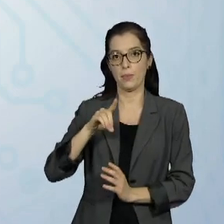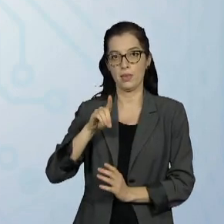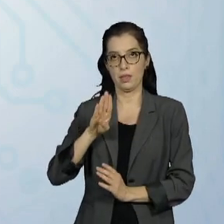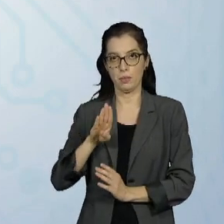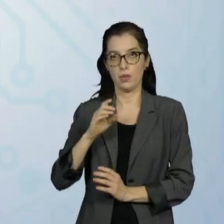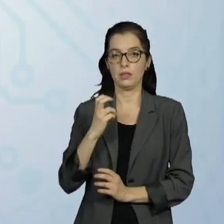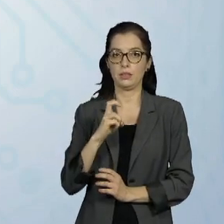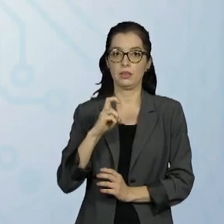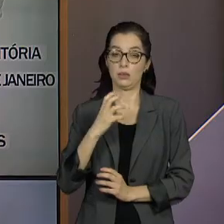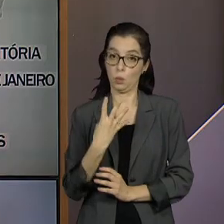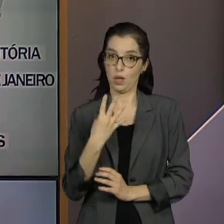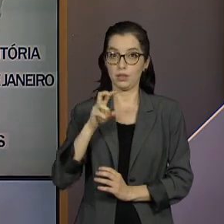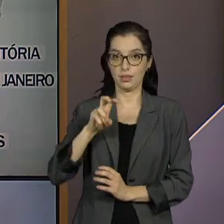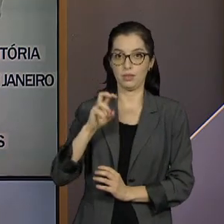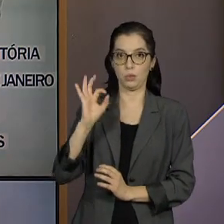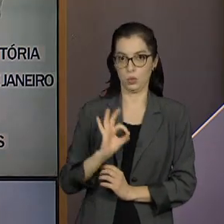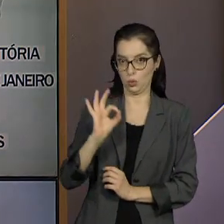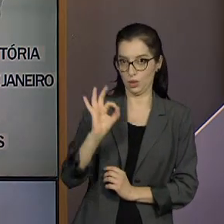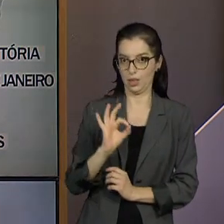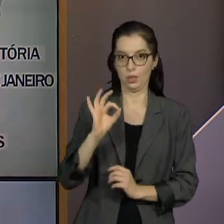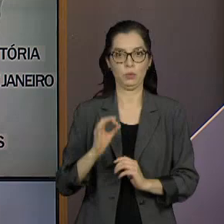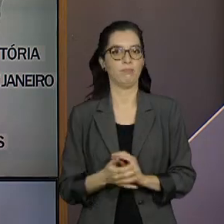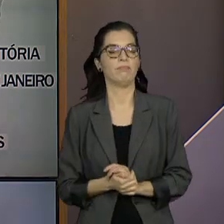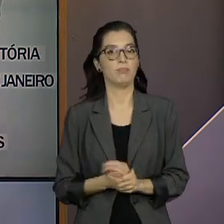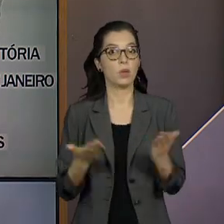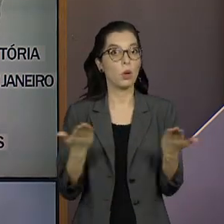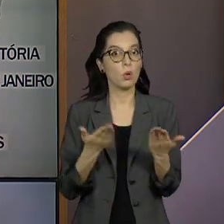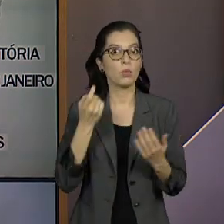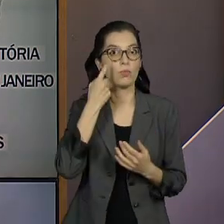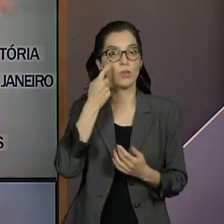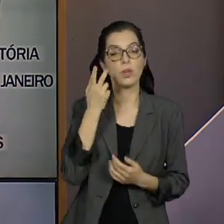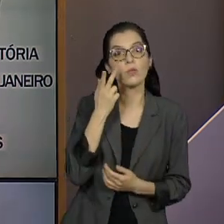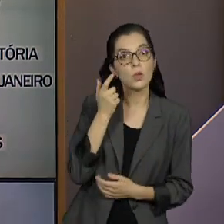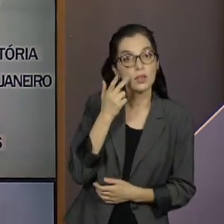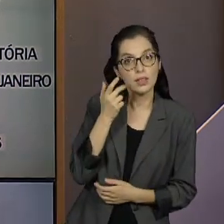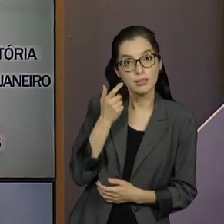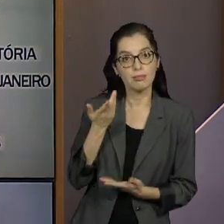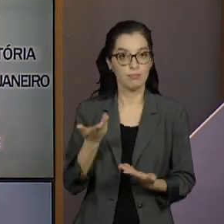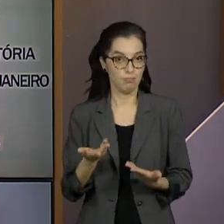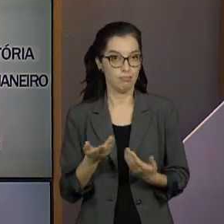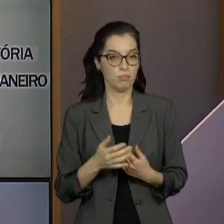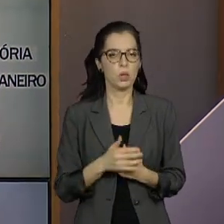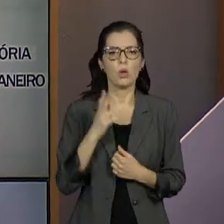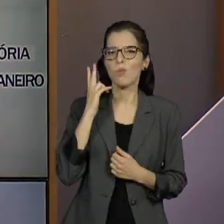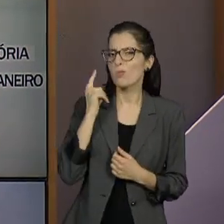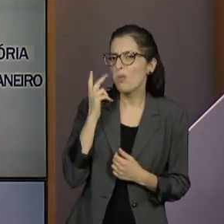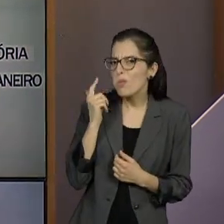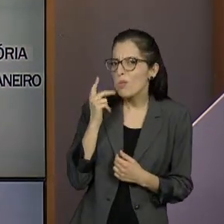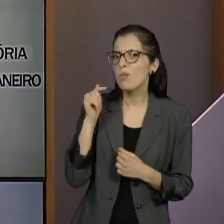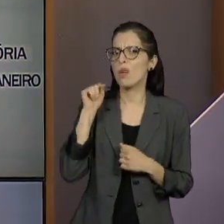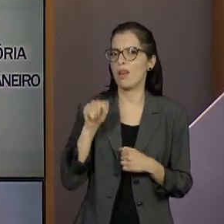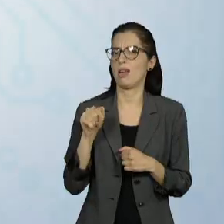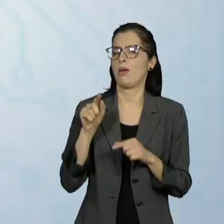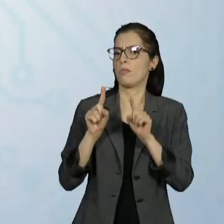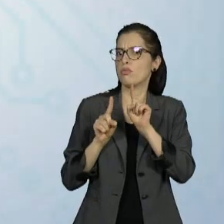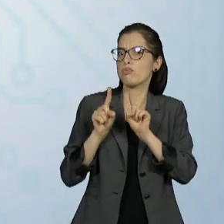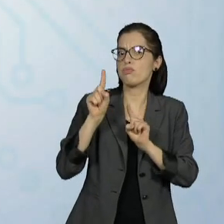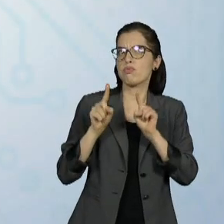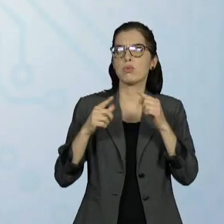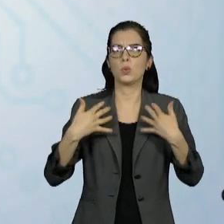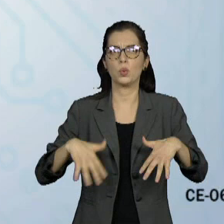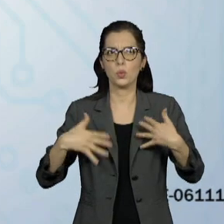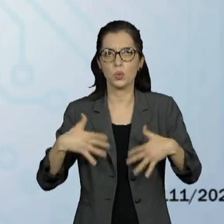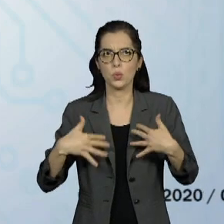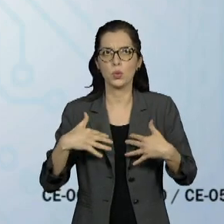45%. E agora vamos para Fortaleza. Fortaleza foi uma das disputas mais emocionantes dessa eleição.